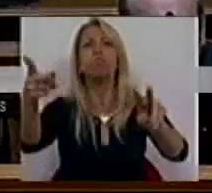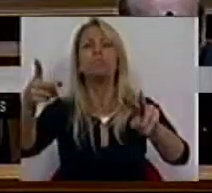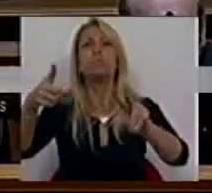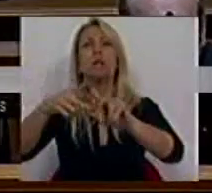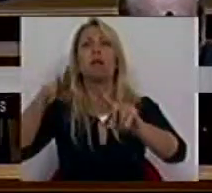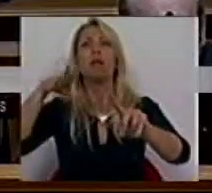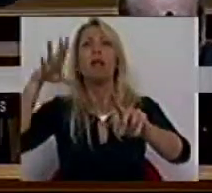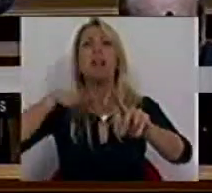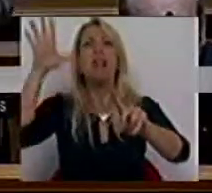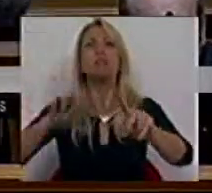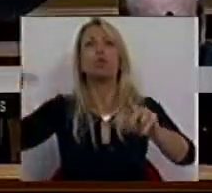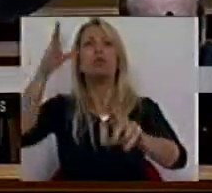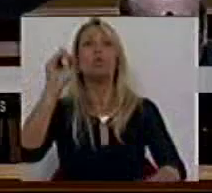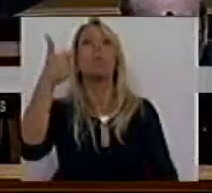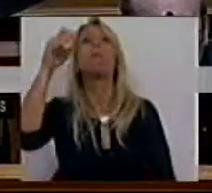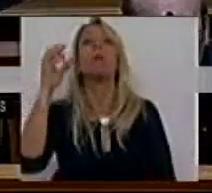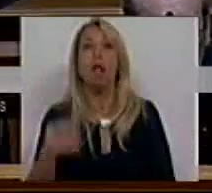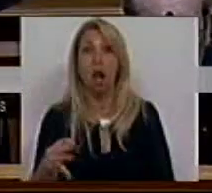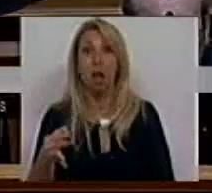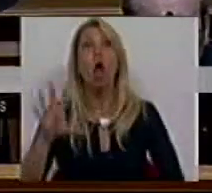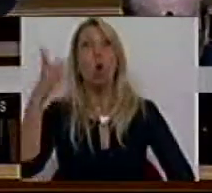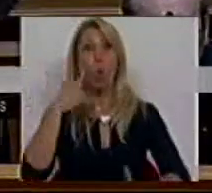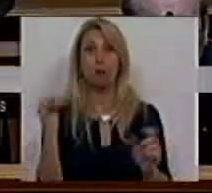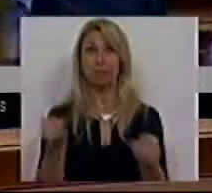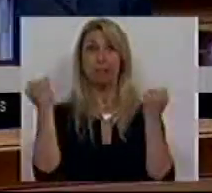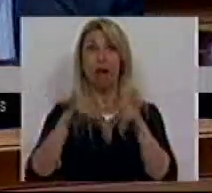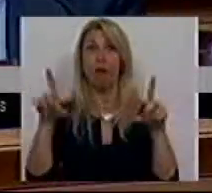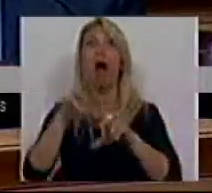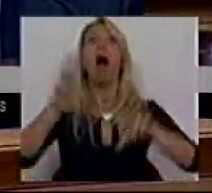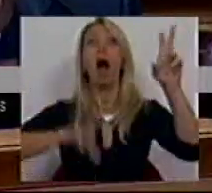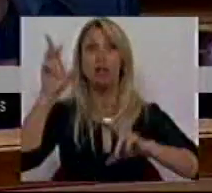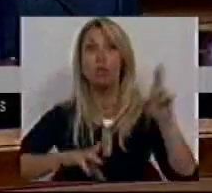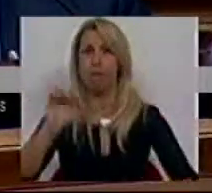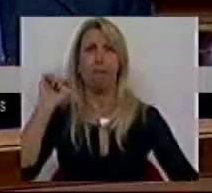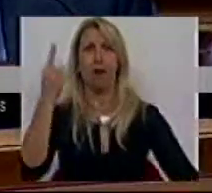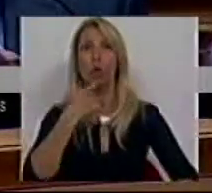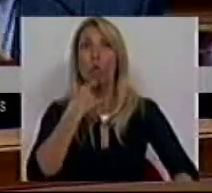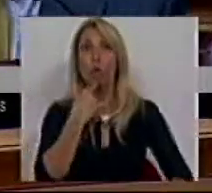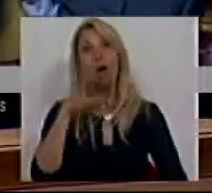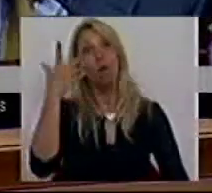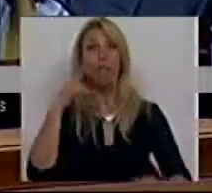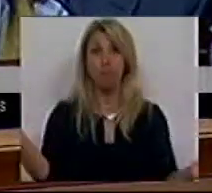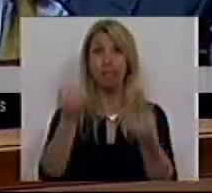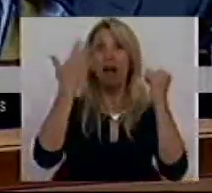Quando se trata de salvar acionistas, a rapidez acontece toda. Quando se trata de ajudar os alunos, vê-se que afinal a direita não está tão empenhada. Disse.